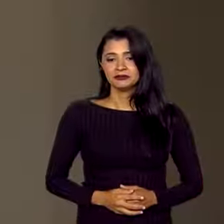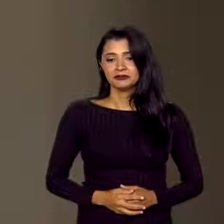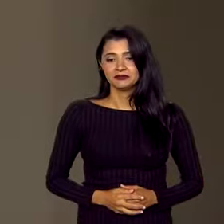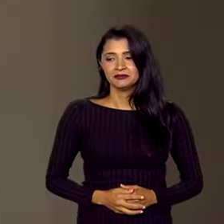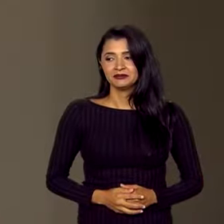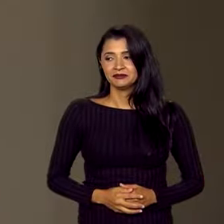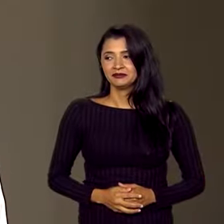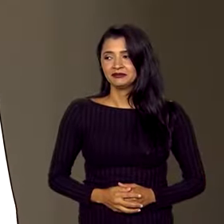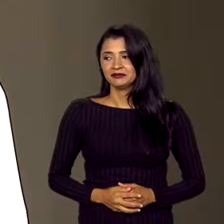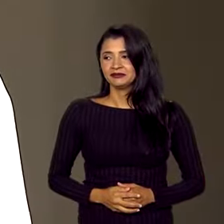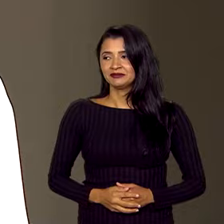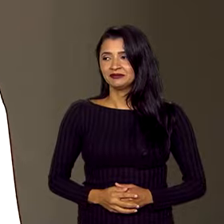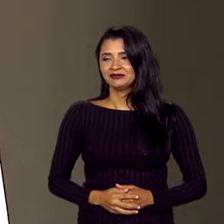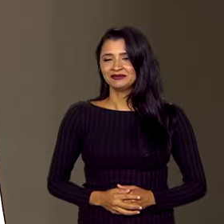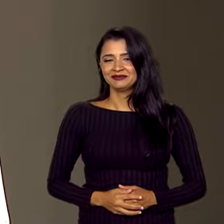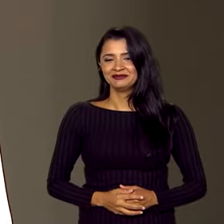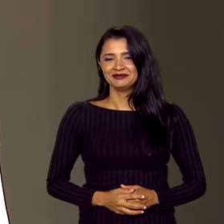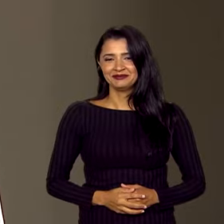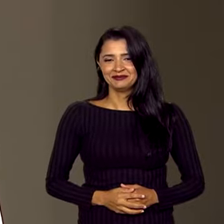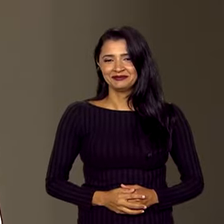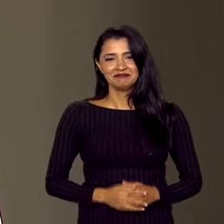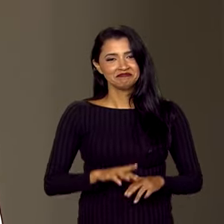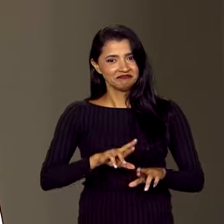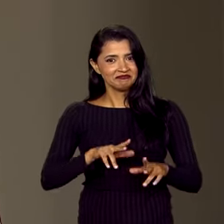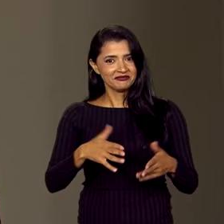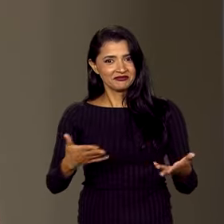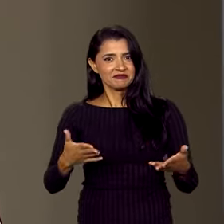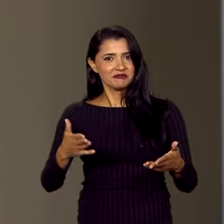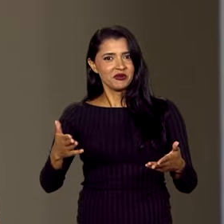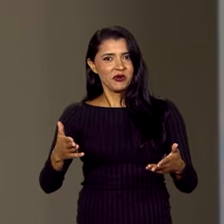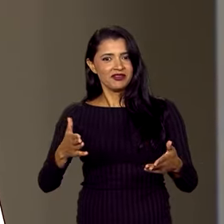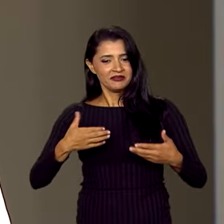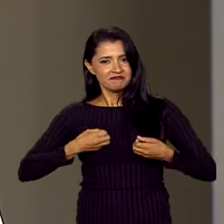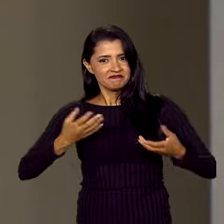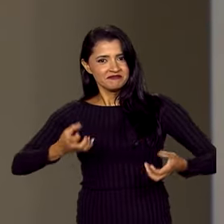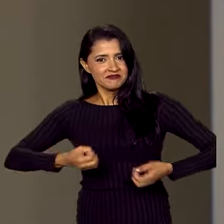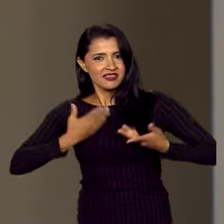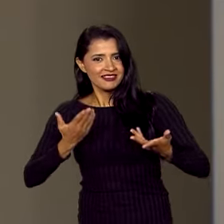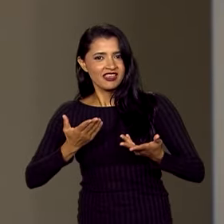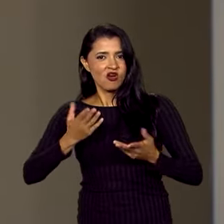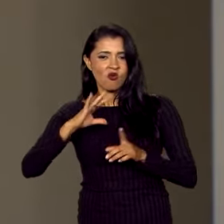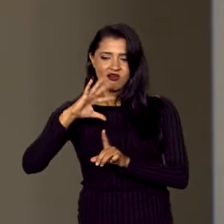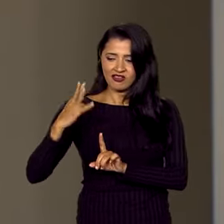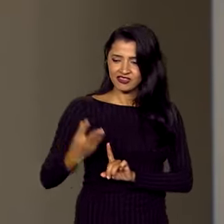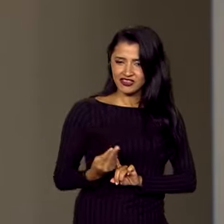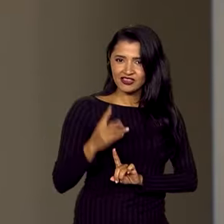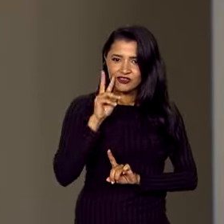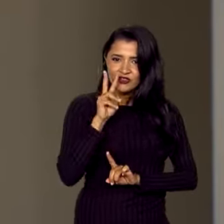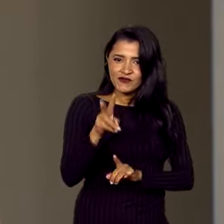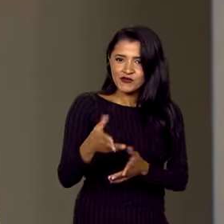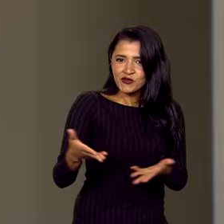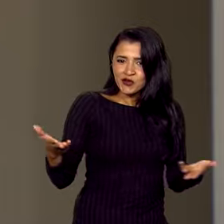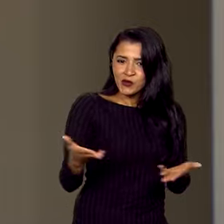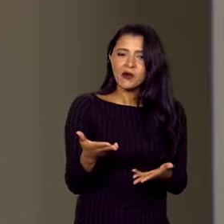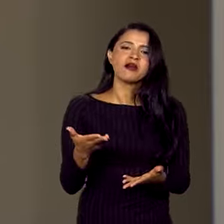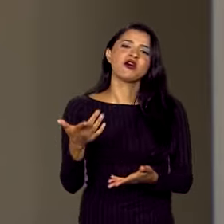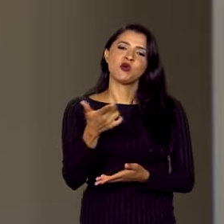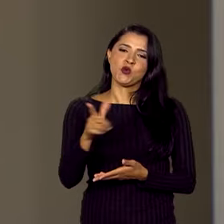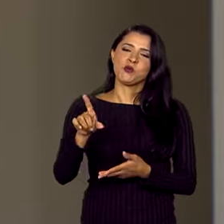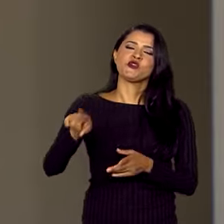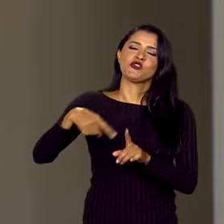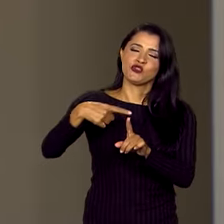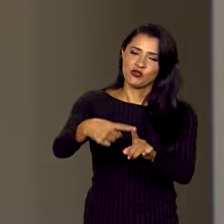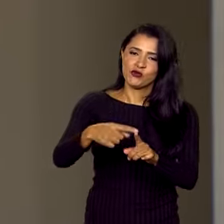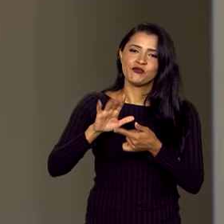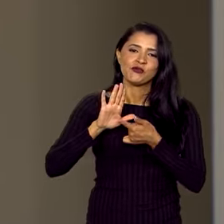Bom, e depois de toda essa expressão artística da cultura hip-hop que nós vimos agora aqui no Brasil em Dia, mais uma ação que